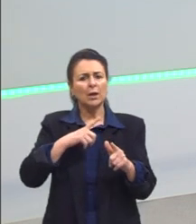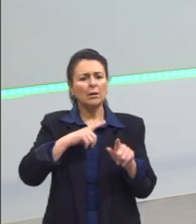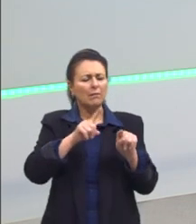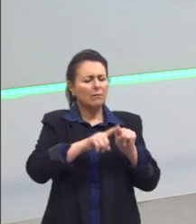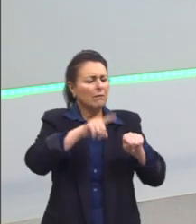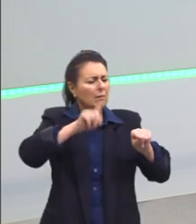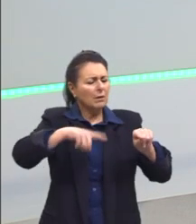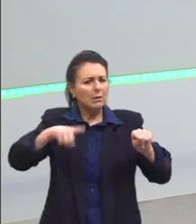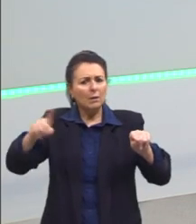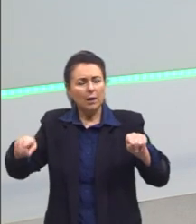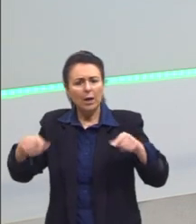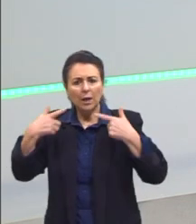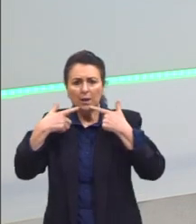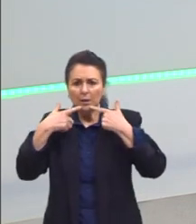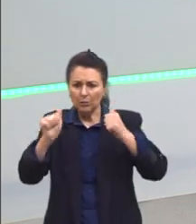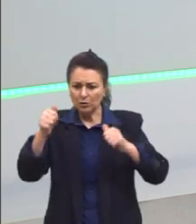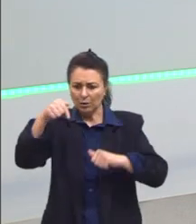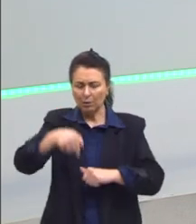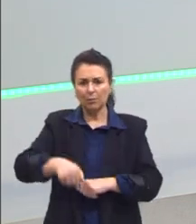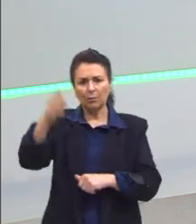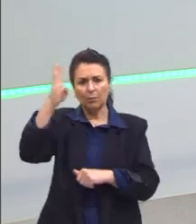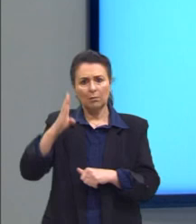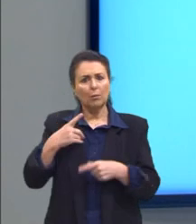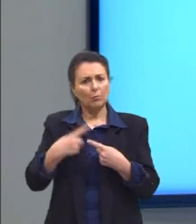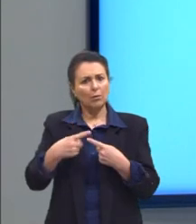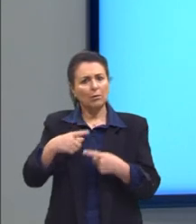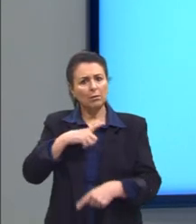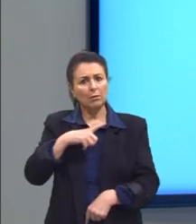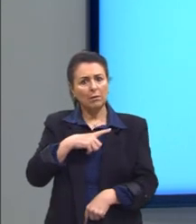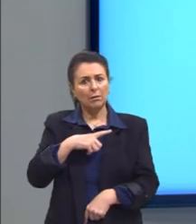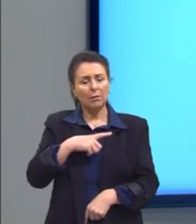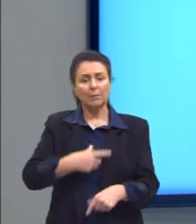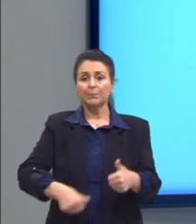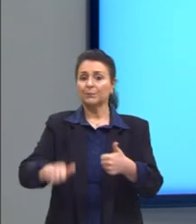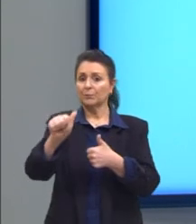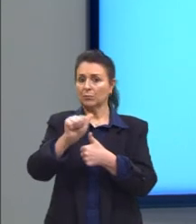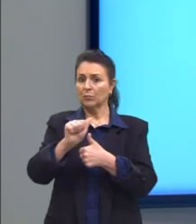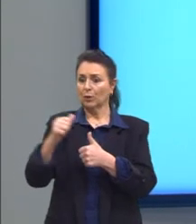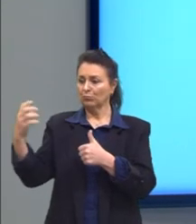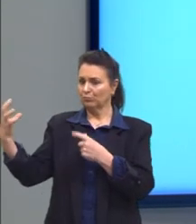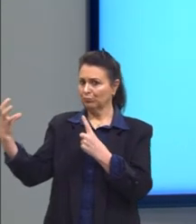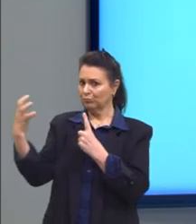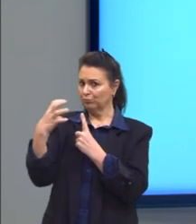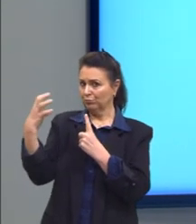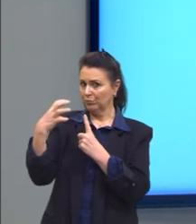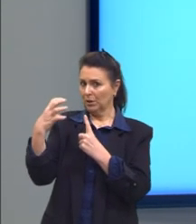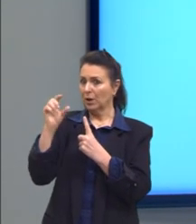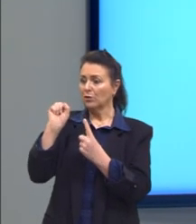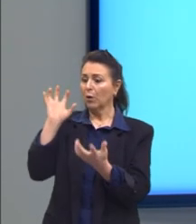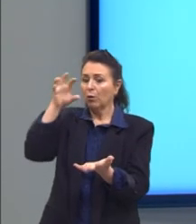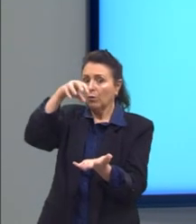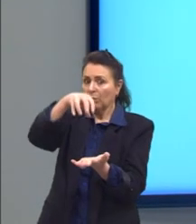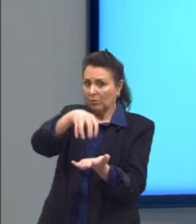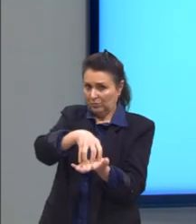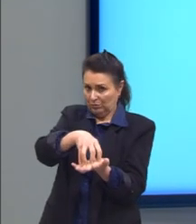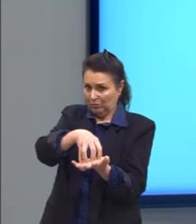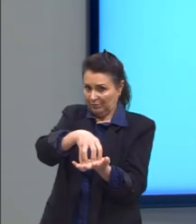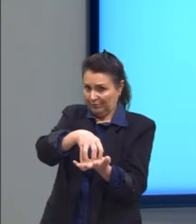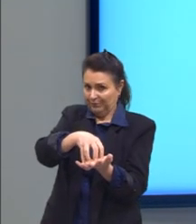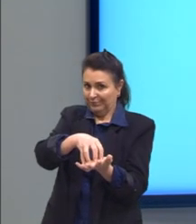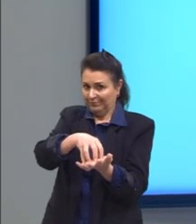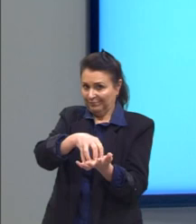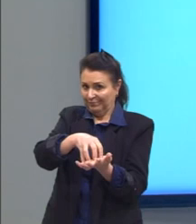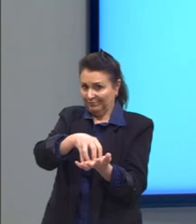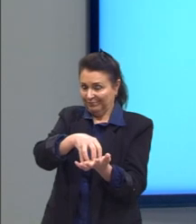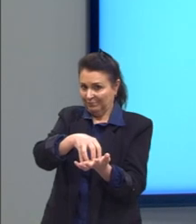Brasil? É isso que nos pede a questão. Letra A. Imposição da língua do colonizador sobre as línguas indígenas. É